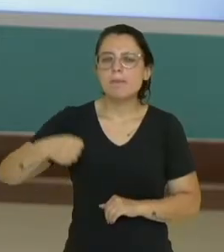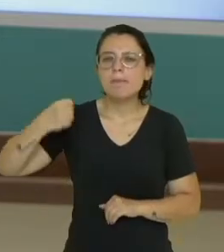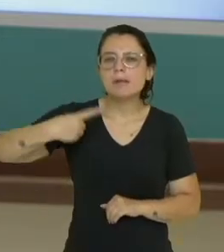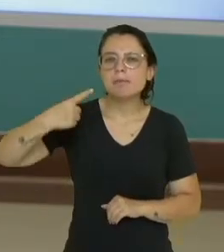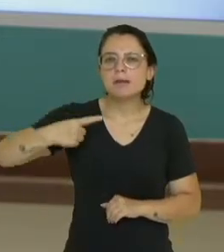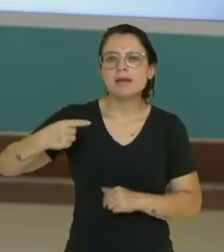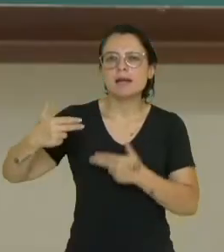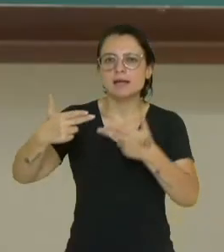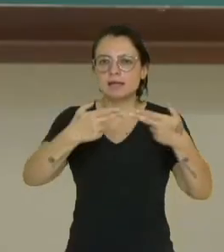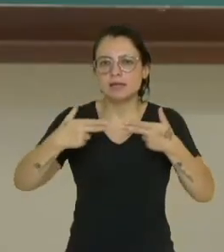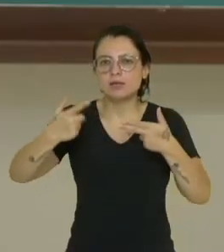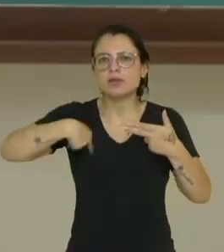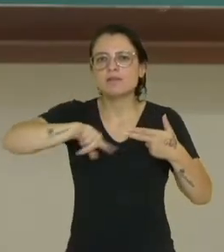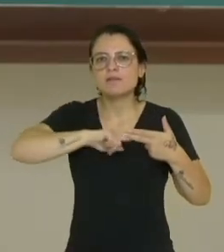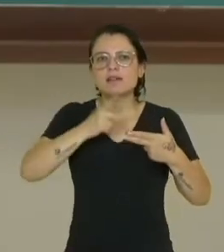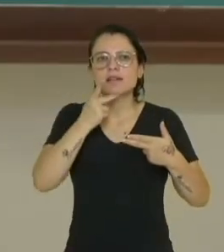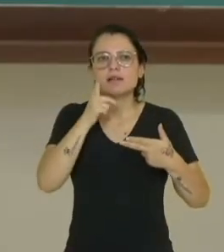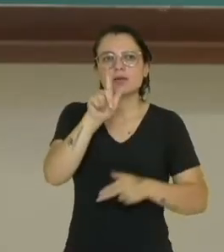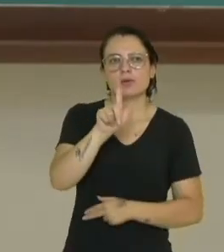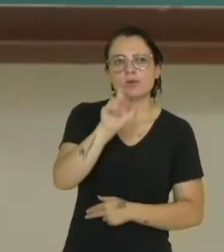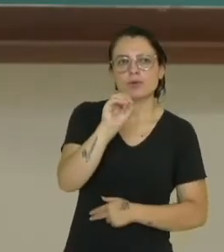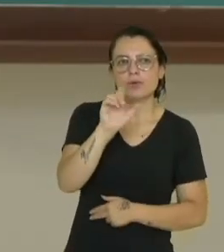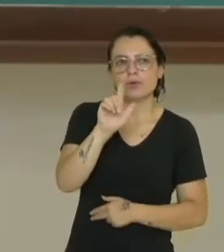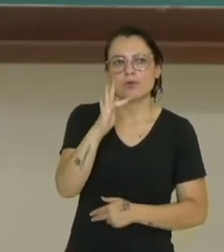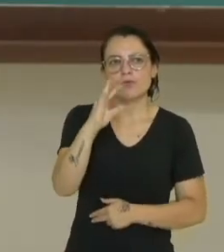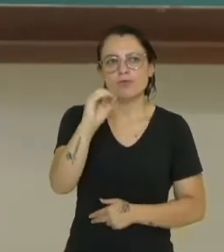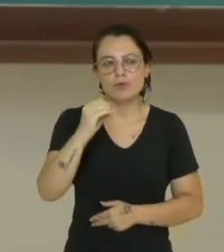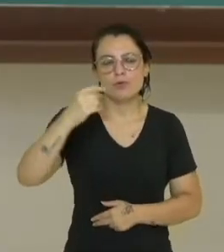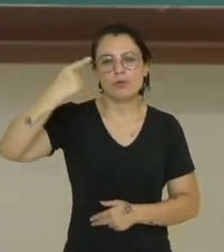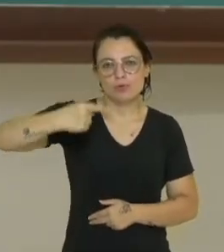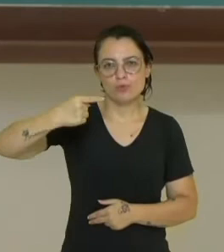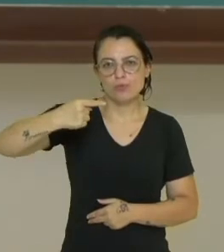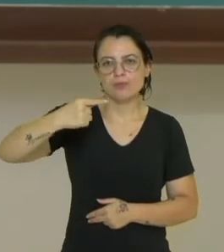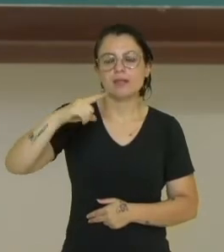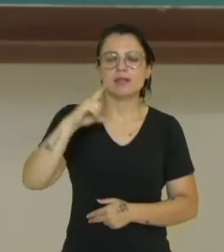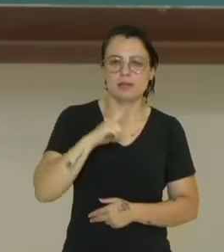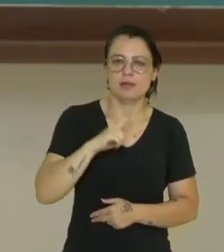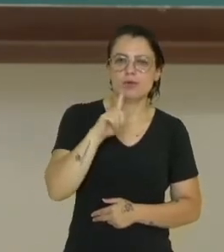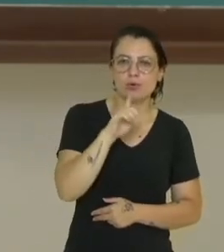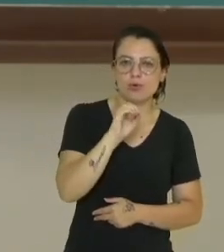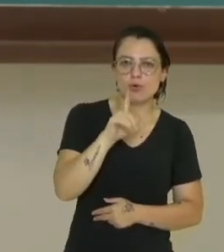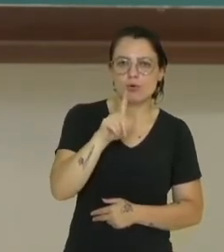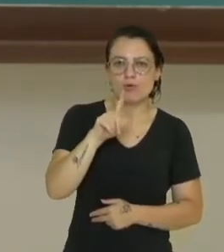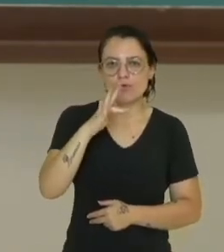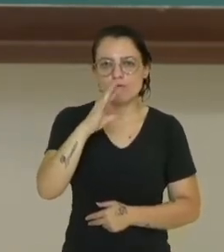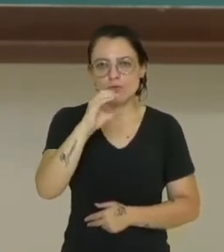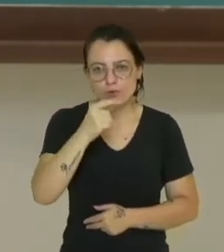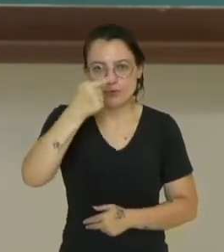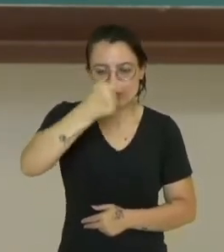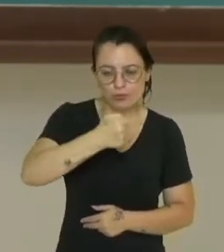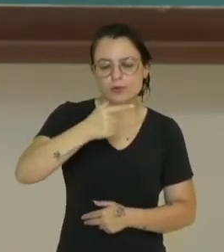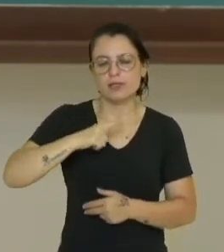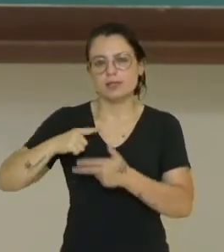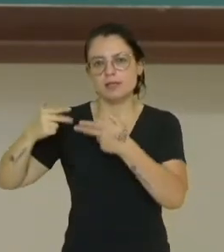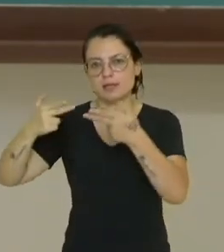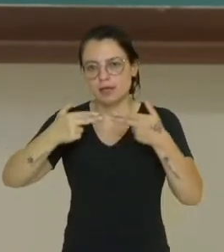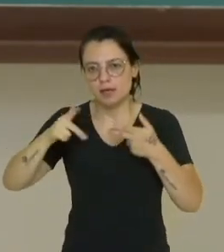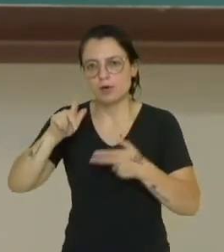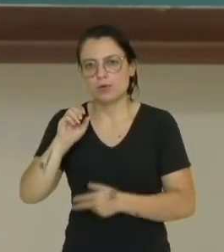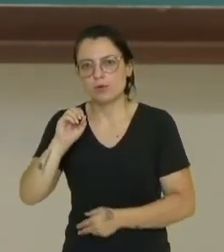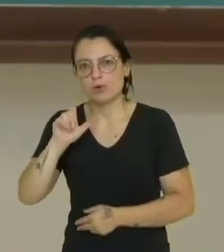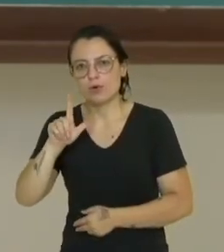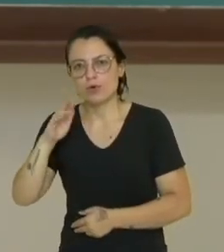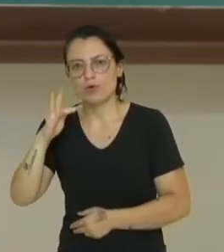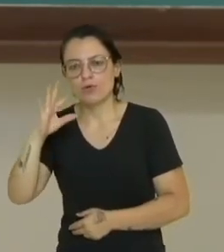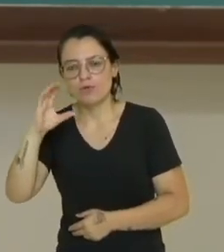então, que a gente irá citar aqui, foi a Guerra do Golfo I. Lembrando que teve Guerra do Golfo I e Guerra do Golfo II. A Guerra do Golfo I foi